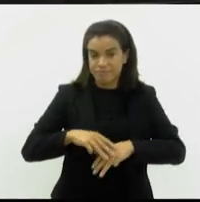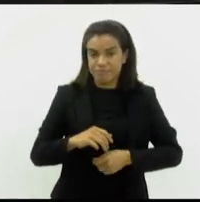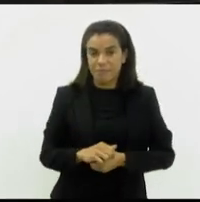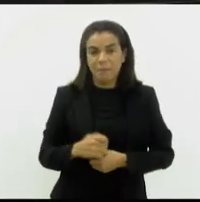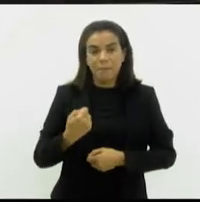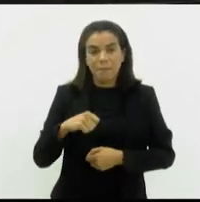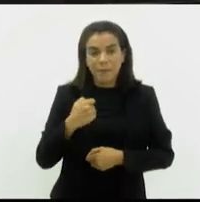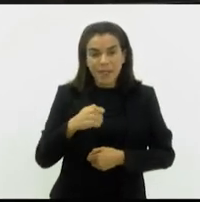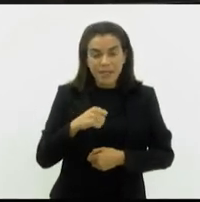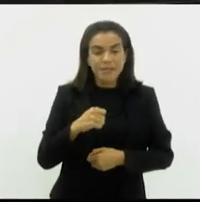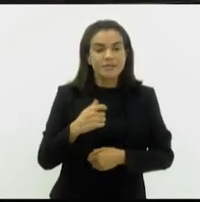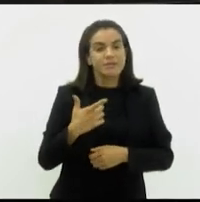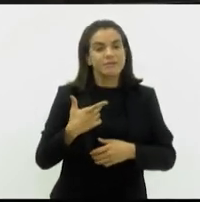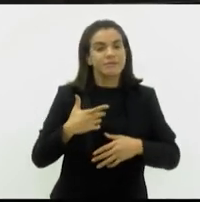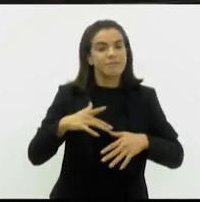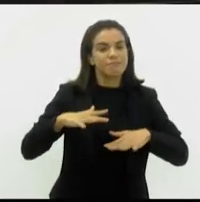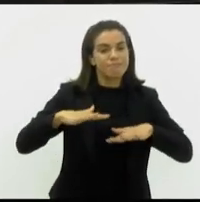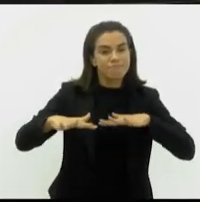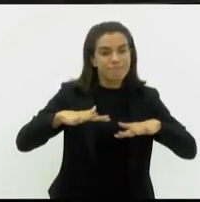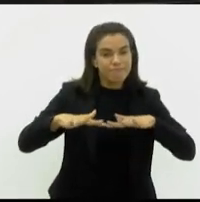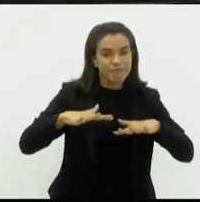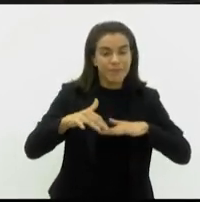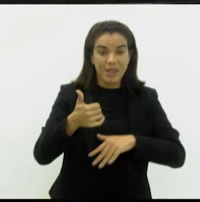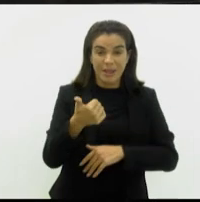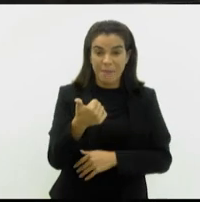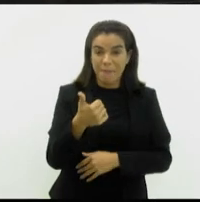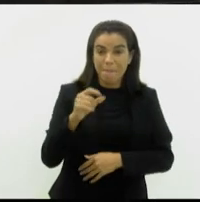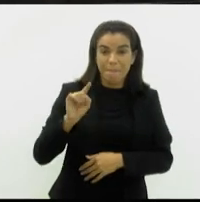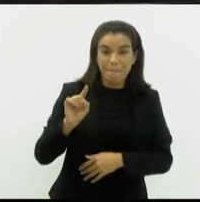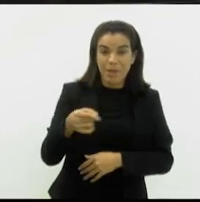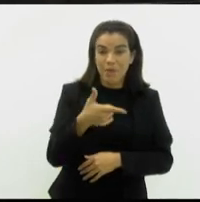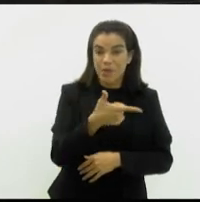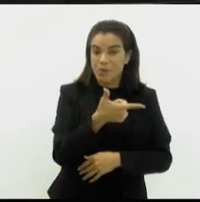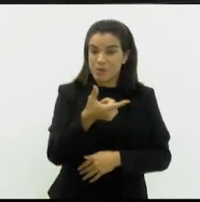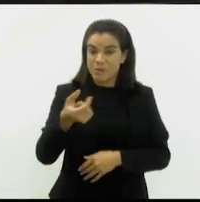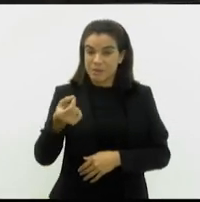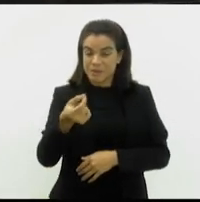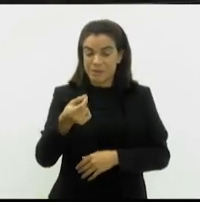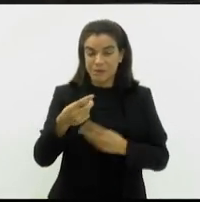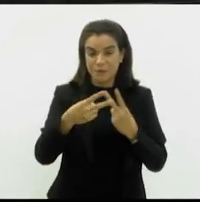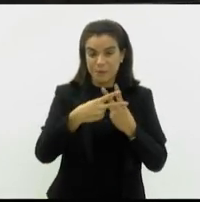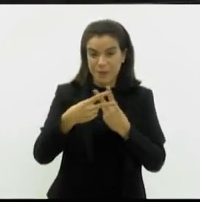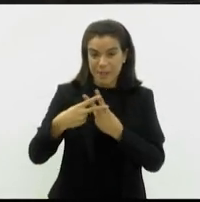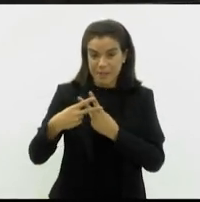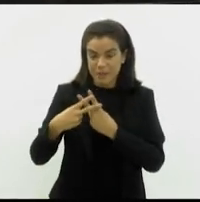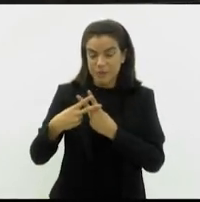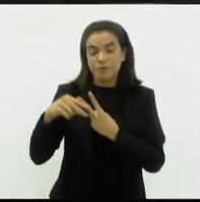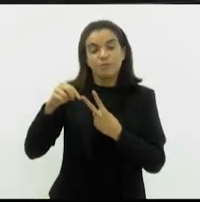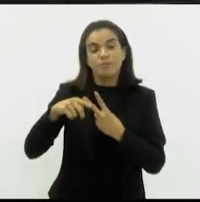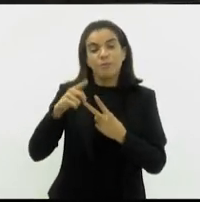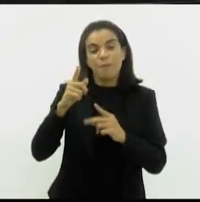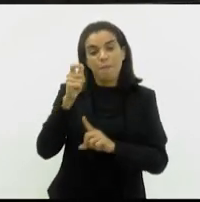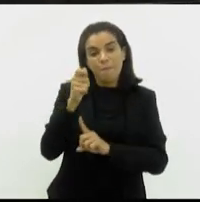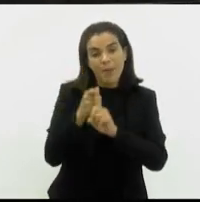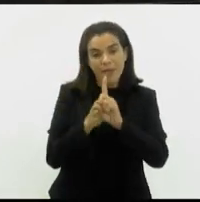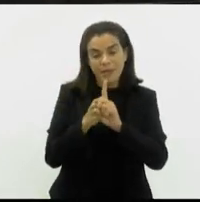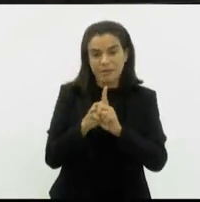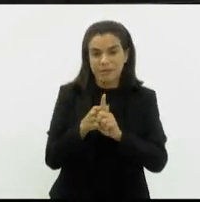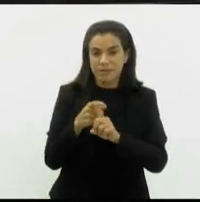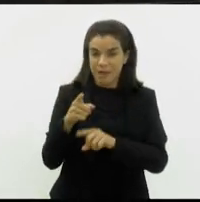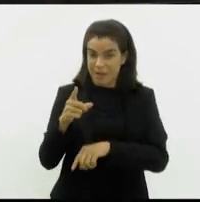que movimentar em média 1.200 pesos por mês. Com uma van carregada 18.